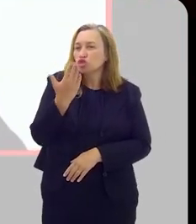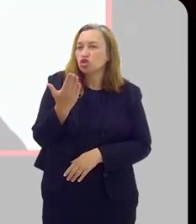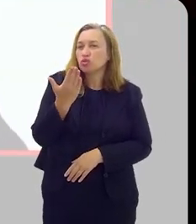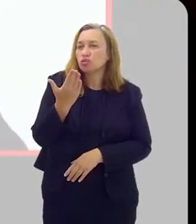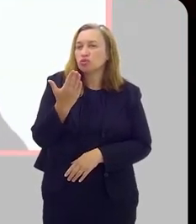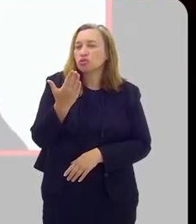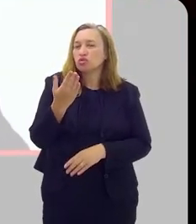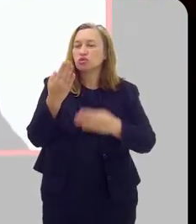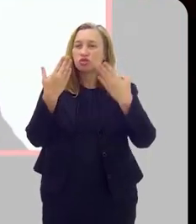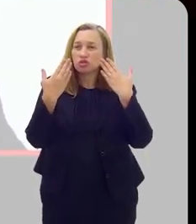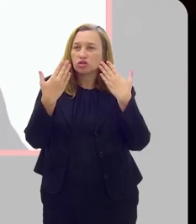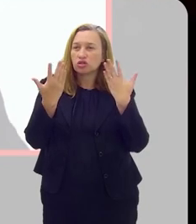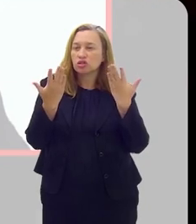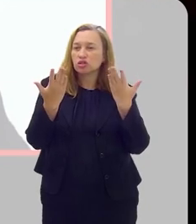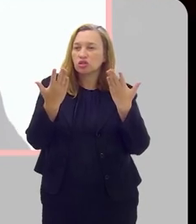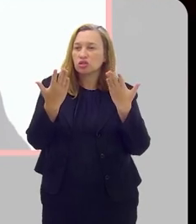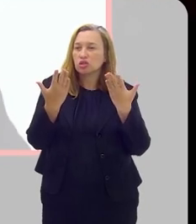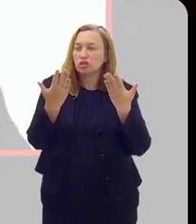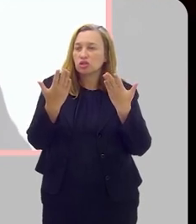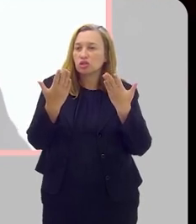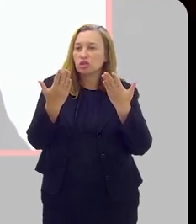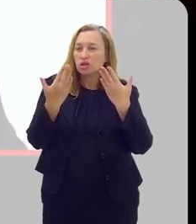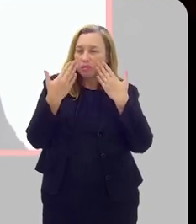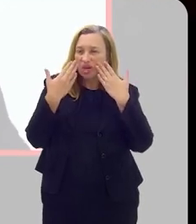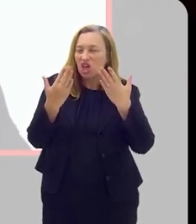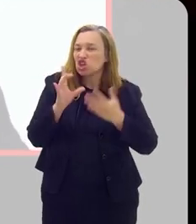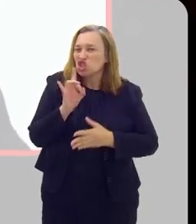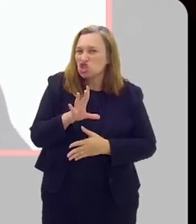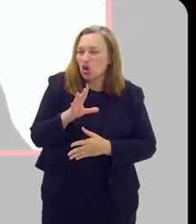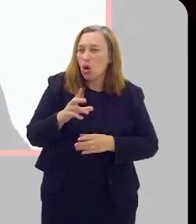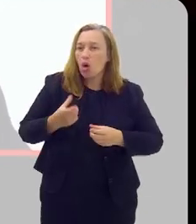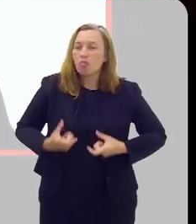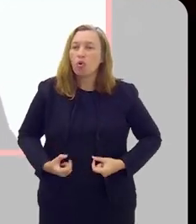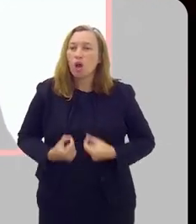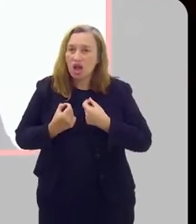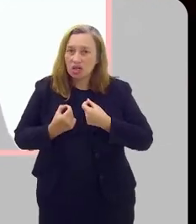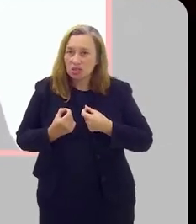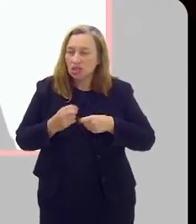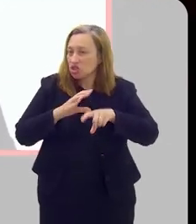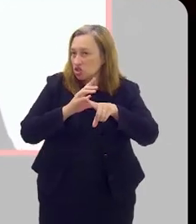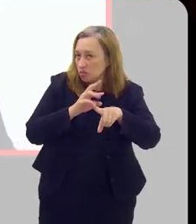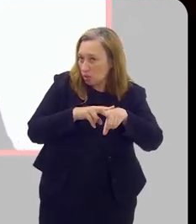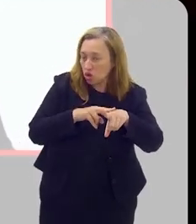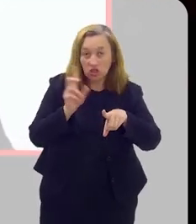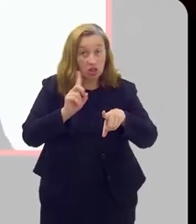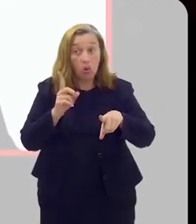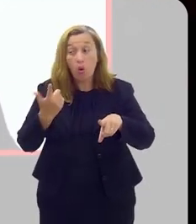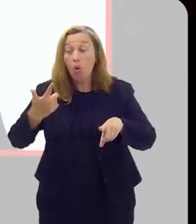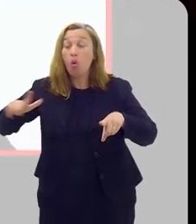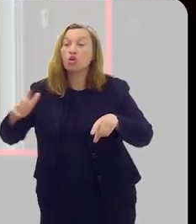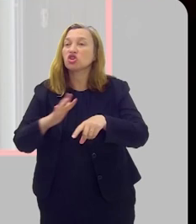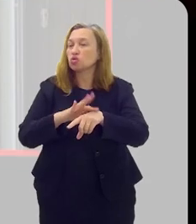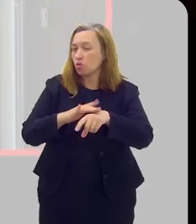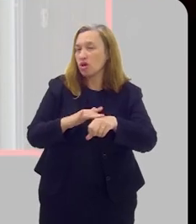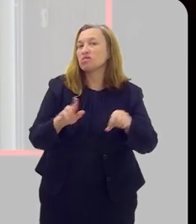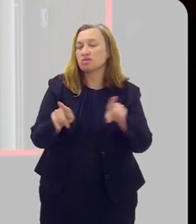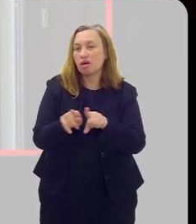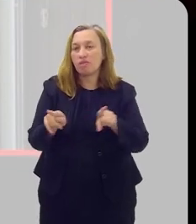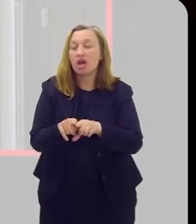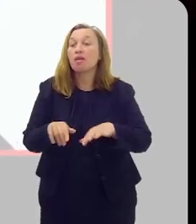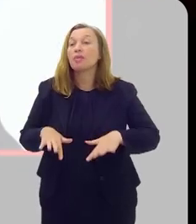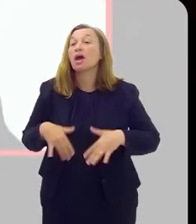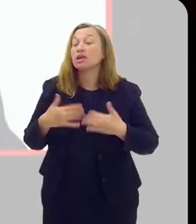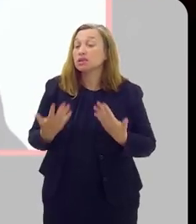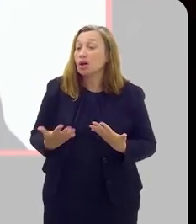tipos de apresentação que não é só para o câncer de próstata, ligados a outras doenças também, né, às vezes não só do